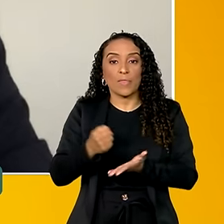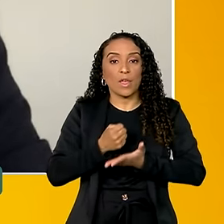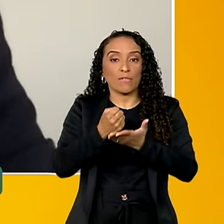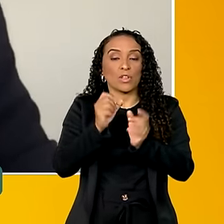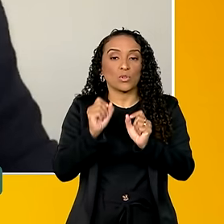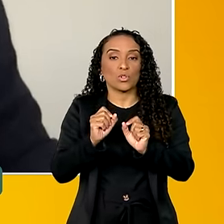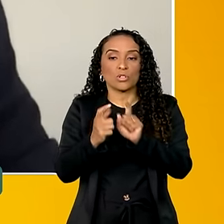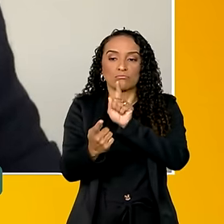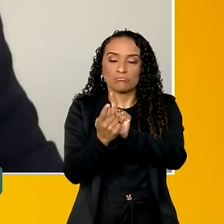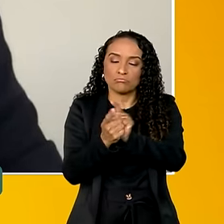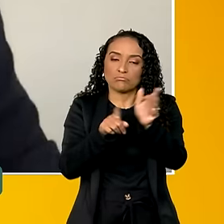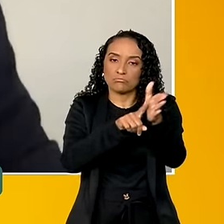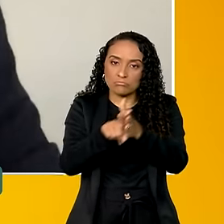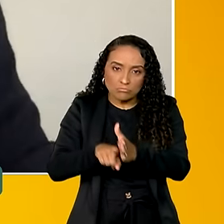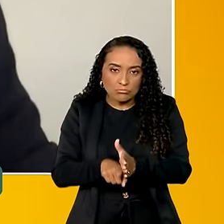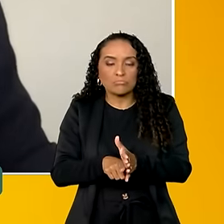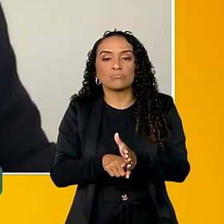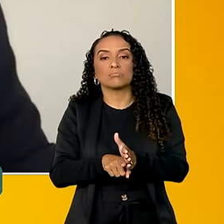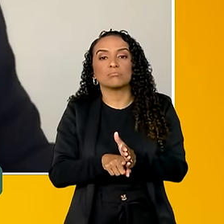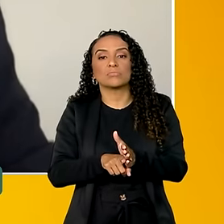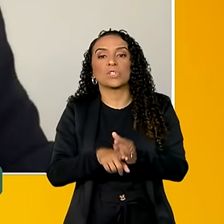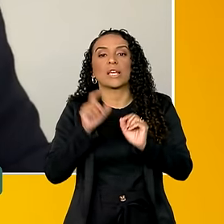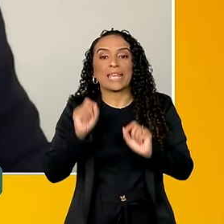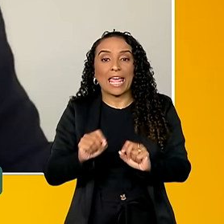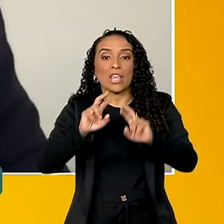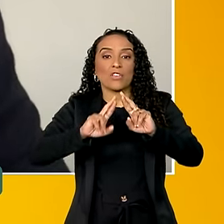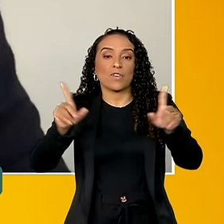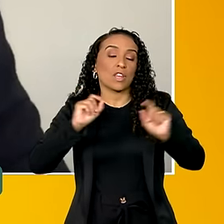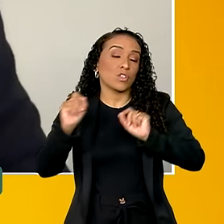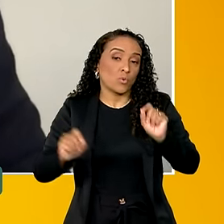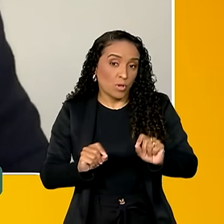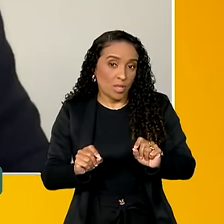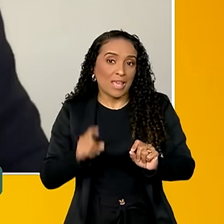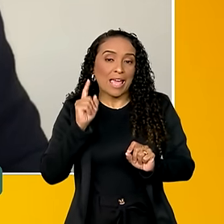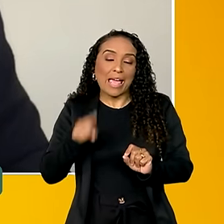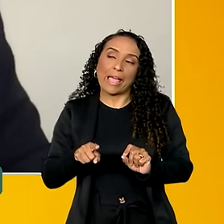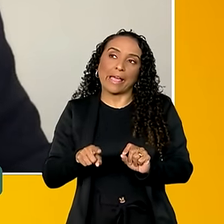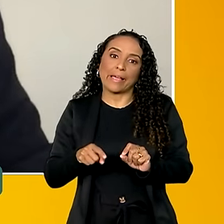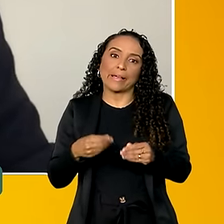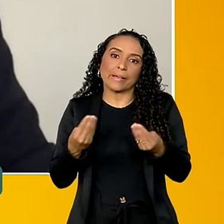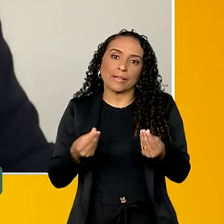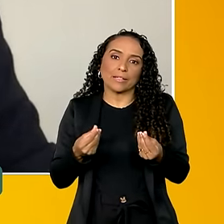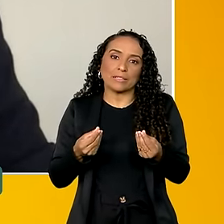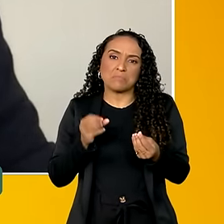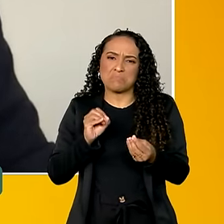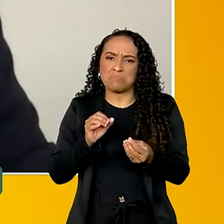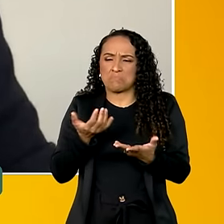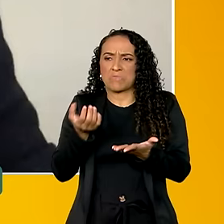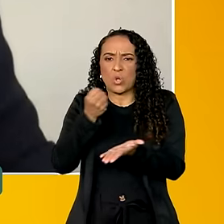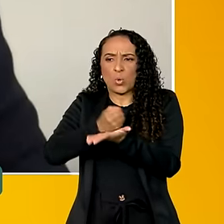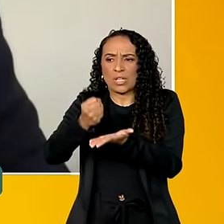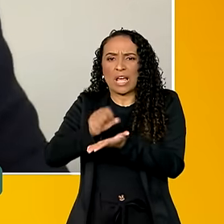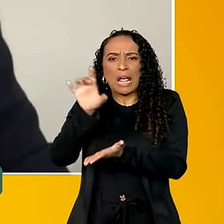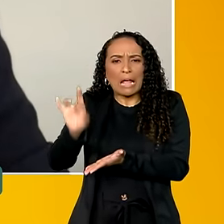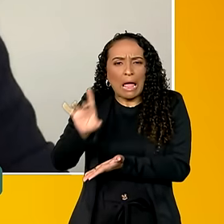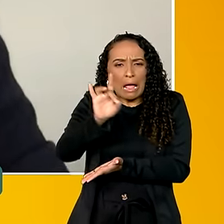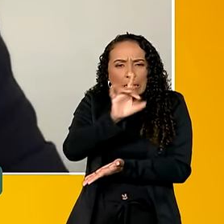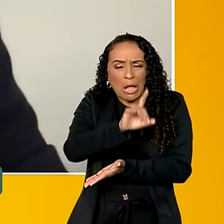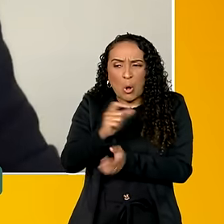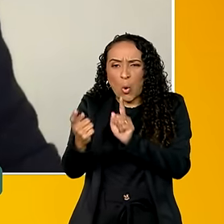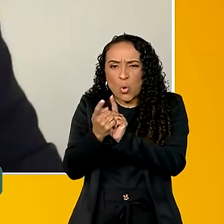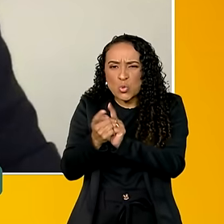consultas e exames. E o grande diferencial, que ao invés de contratar individualmente